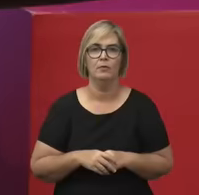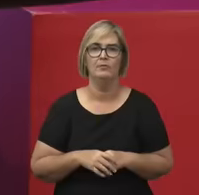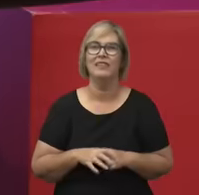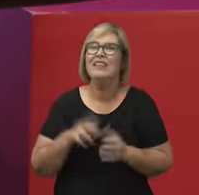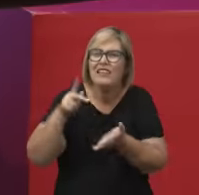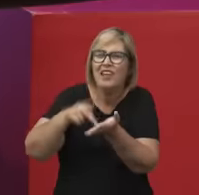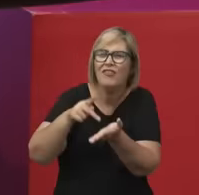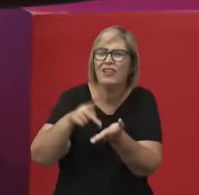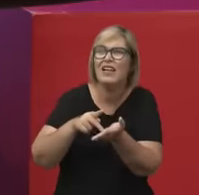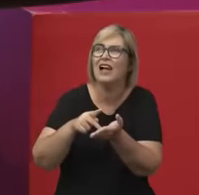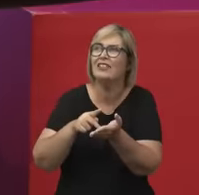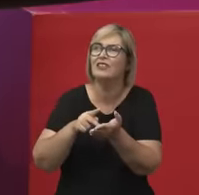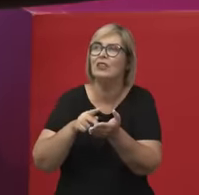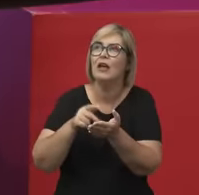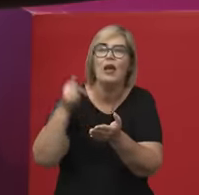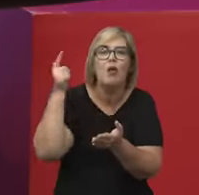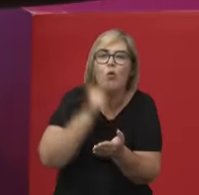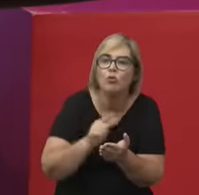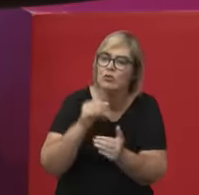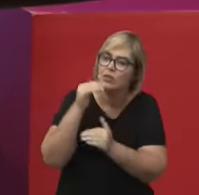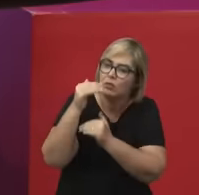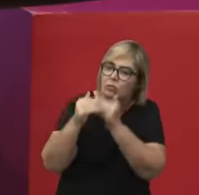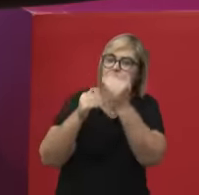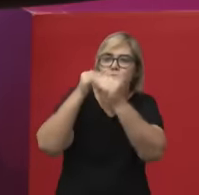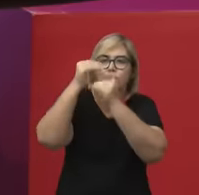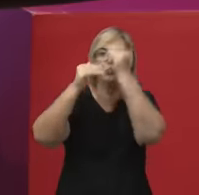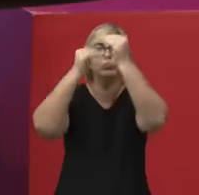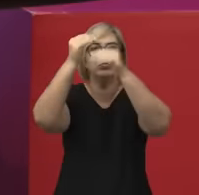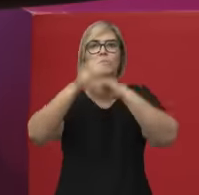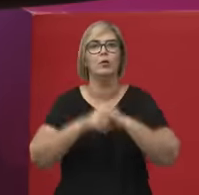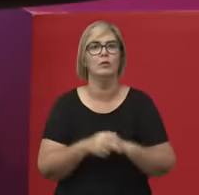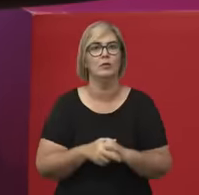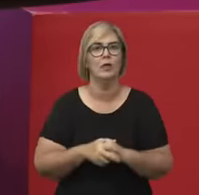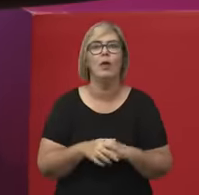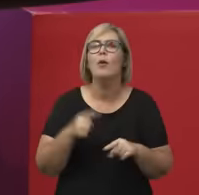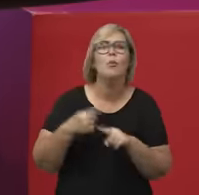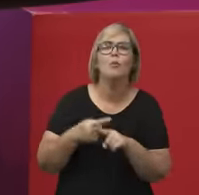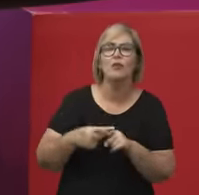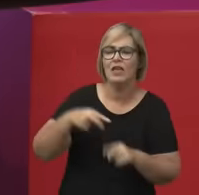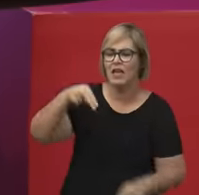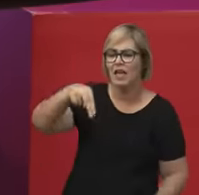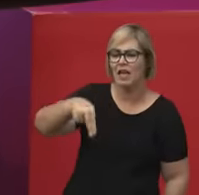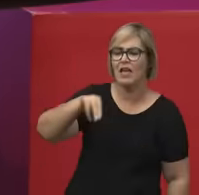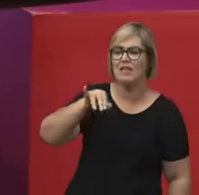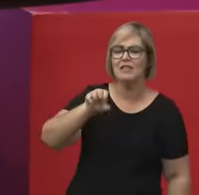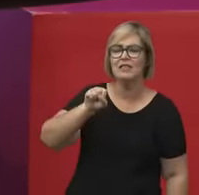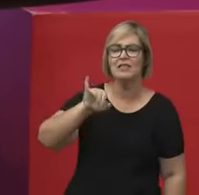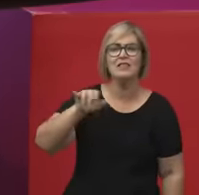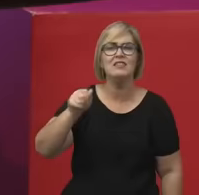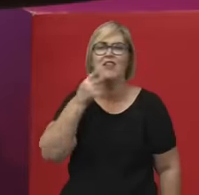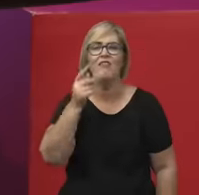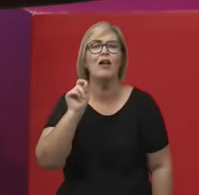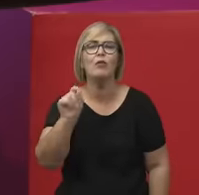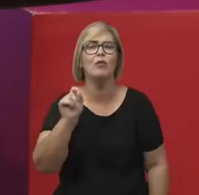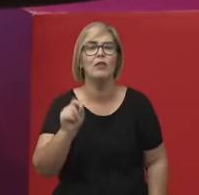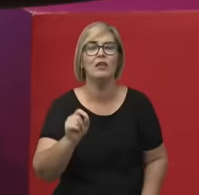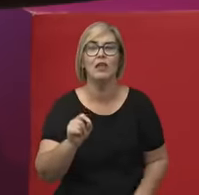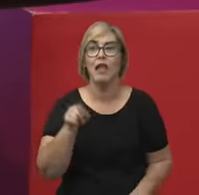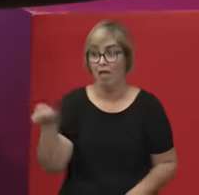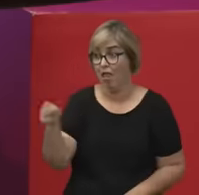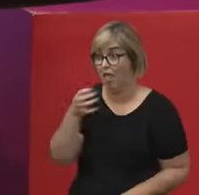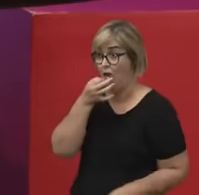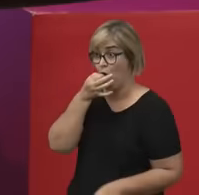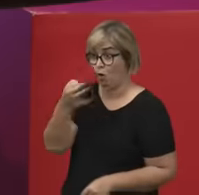do avançar desse projeto, porque, afinal de contas, o que a Nízia Floresta faz em Opúsculo Humanitário? Ela pega esse argumento